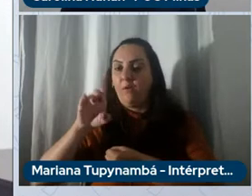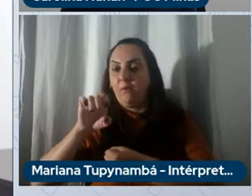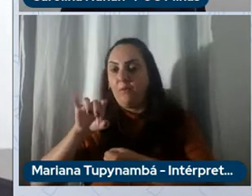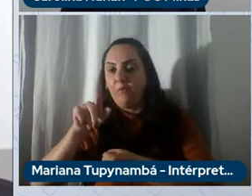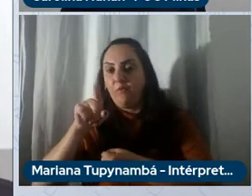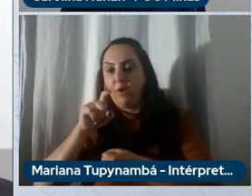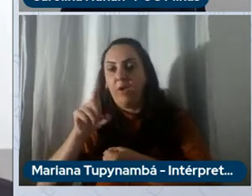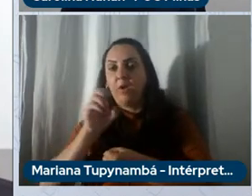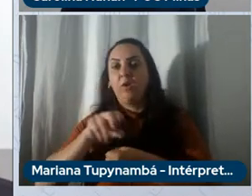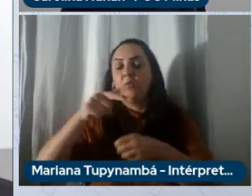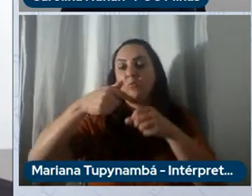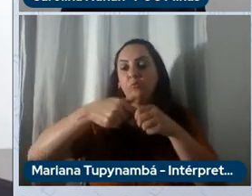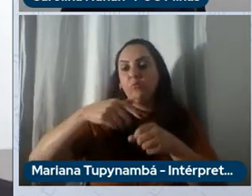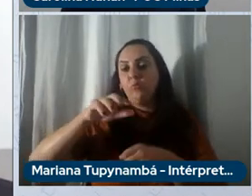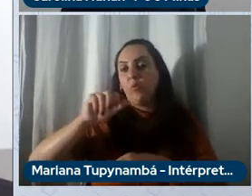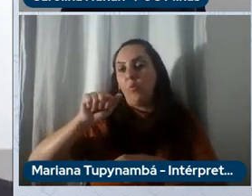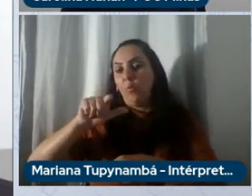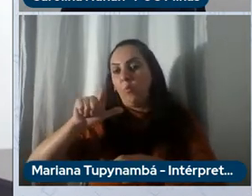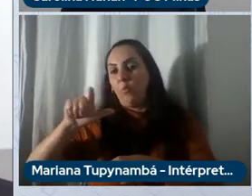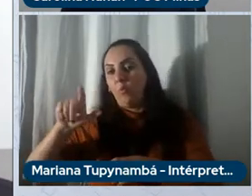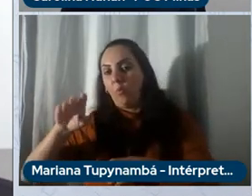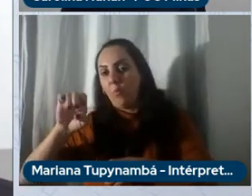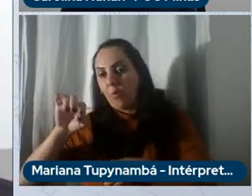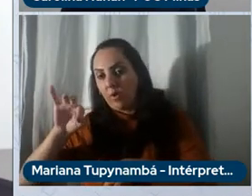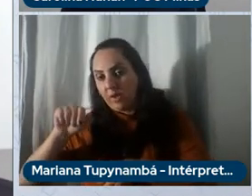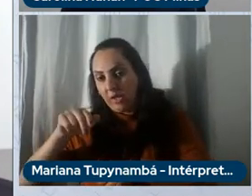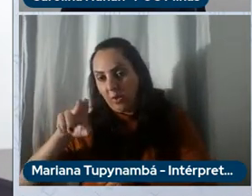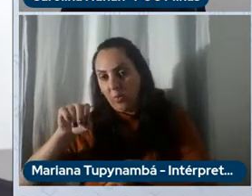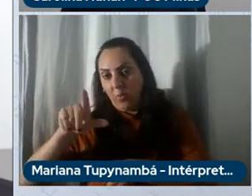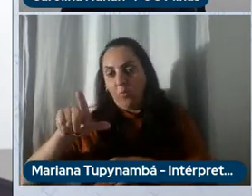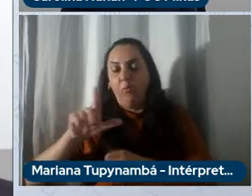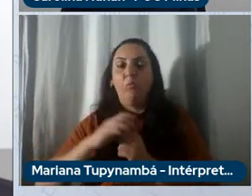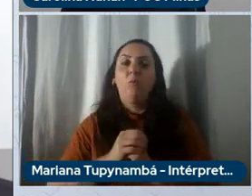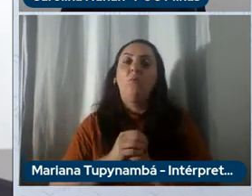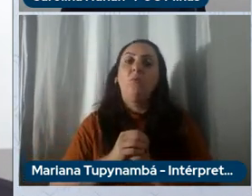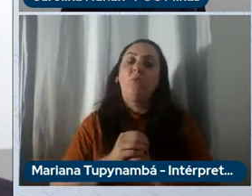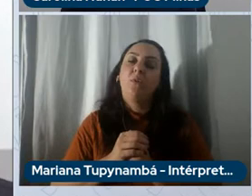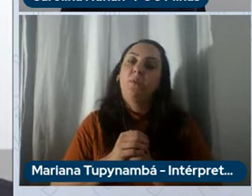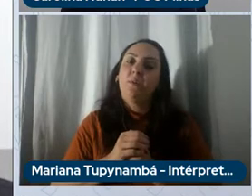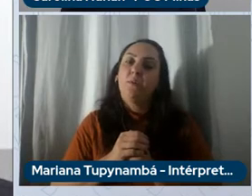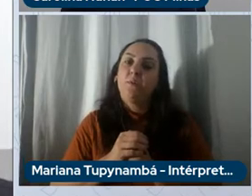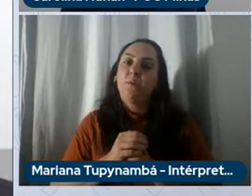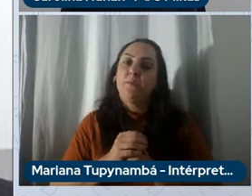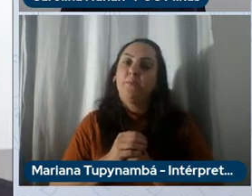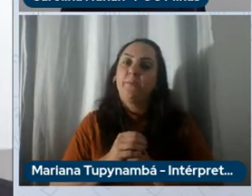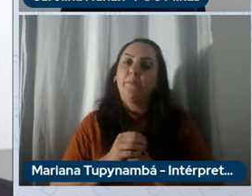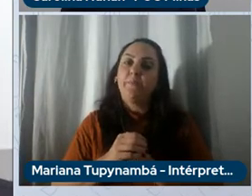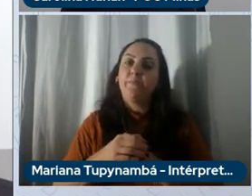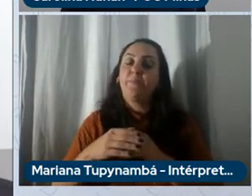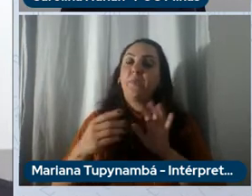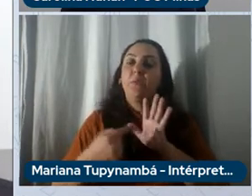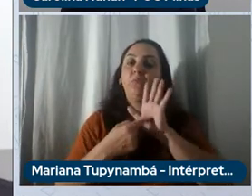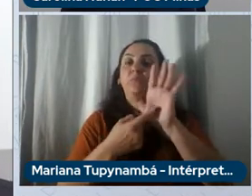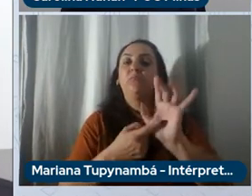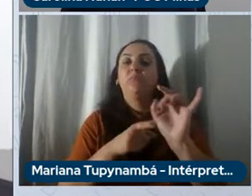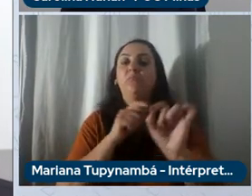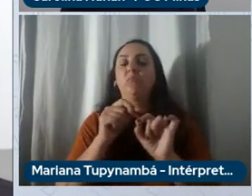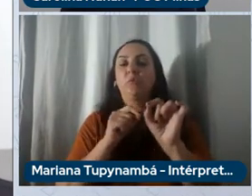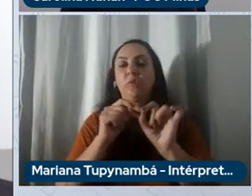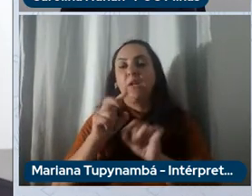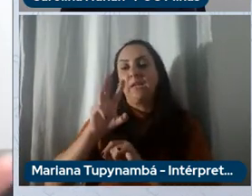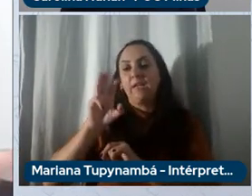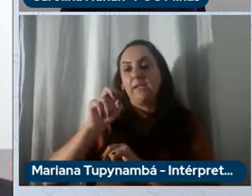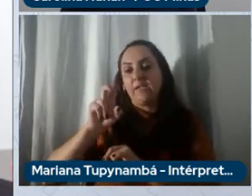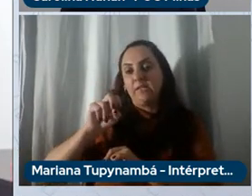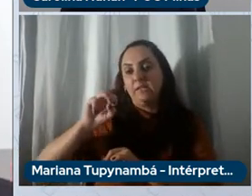gasolina somente benzina nafta como se chama na Argentina por exemplo que representaram um investimento de 500 milhões de